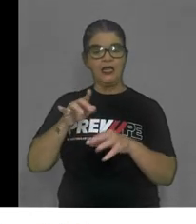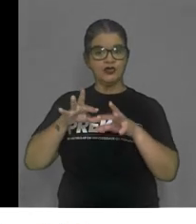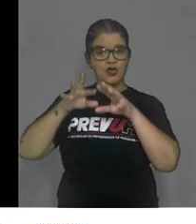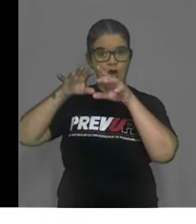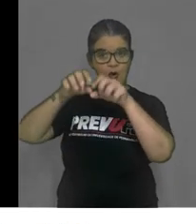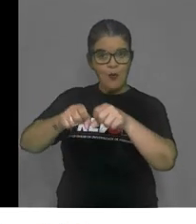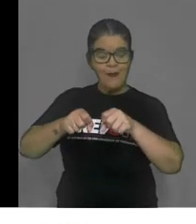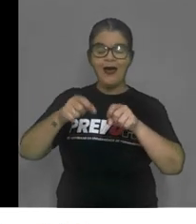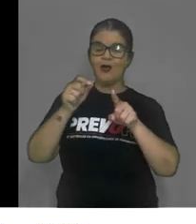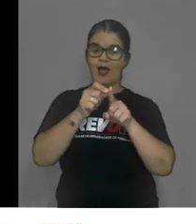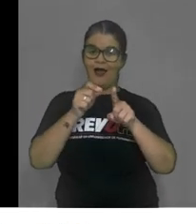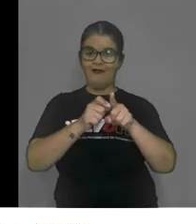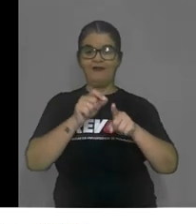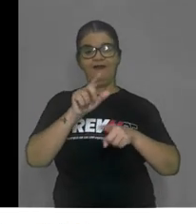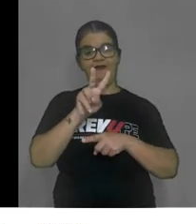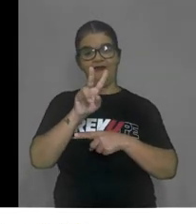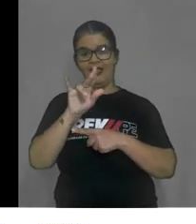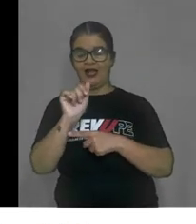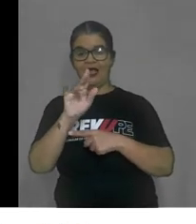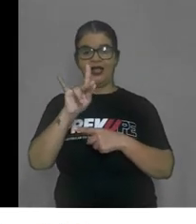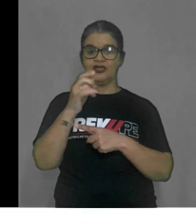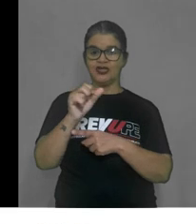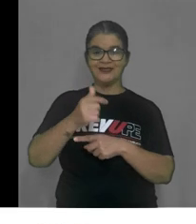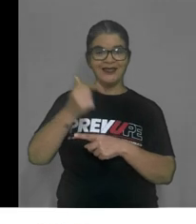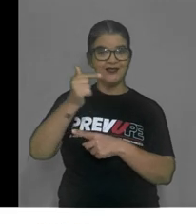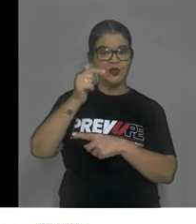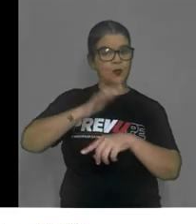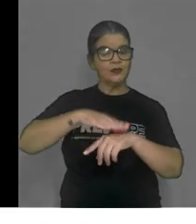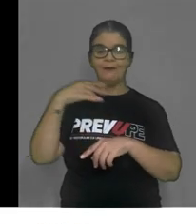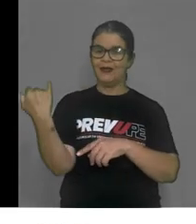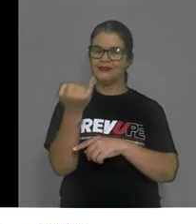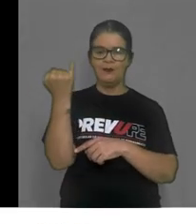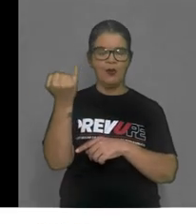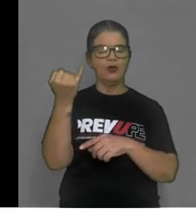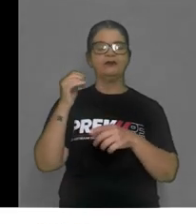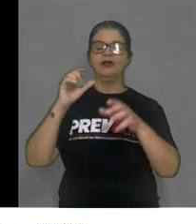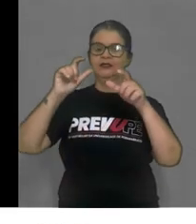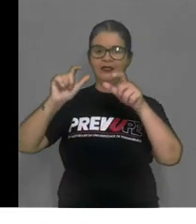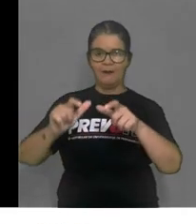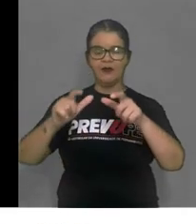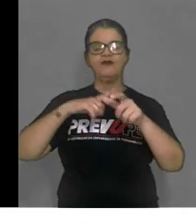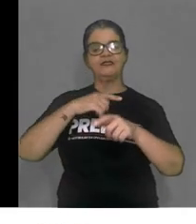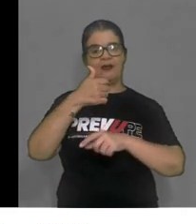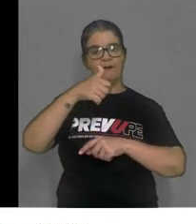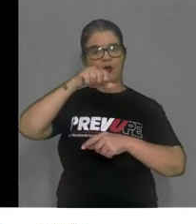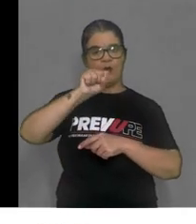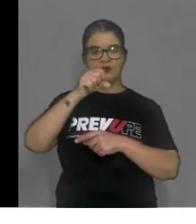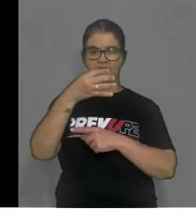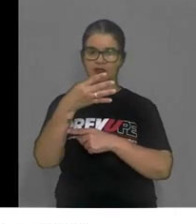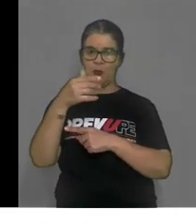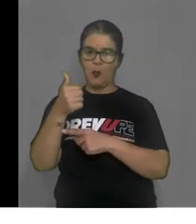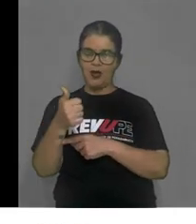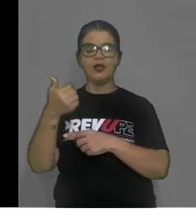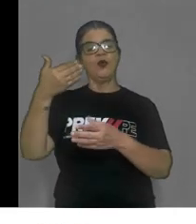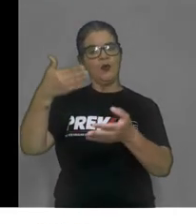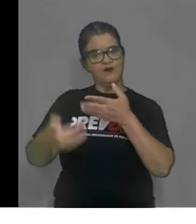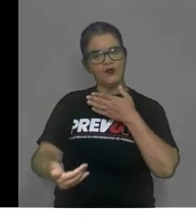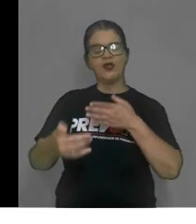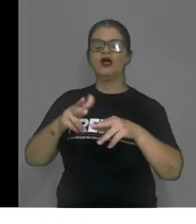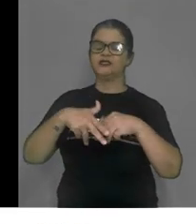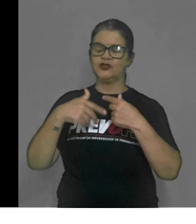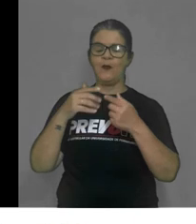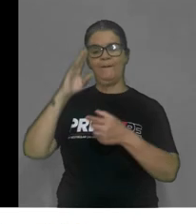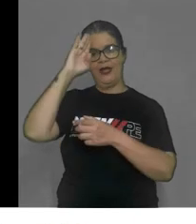Caxias, a segunda mais importante da província, mas em 1841 foram derrotados pelas tropas